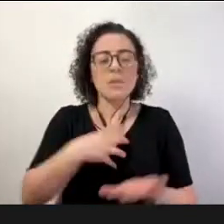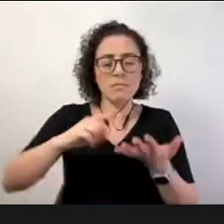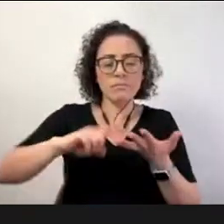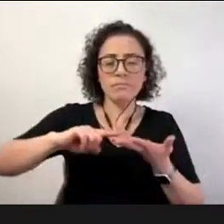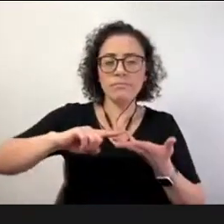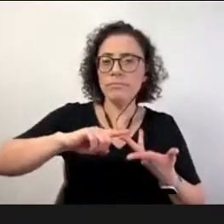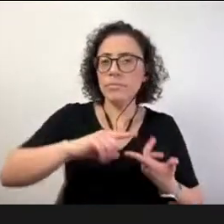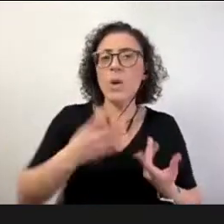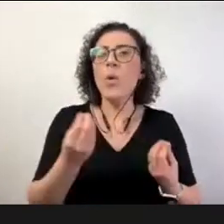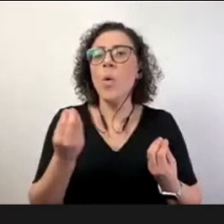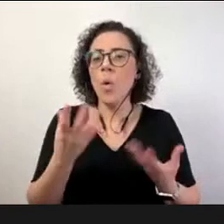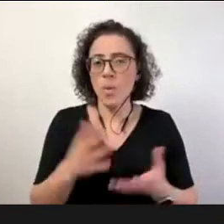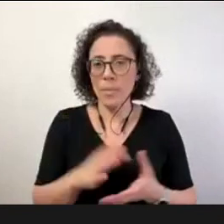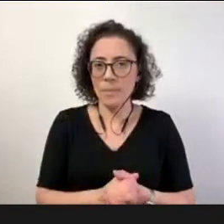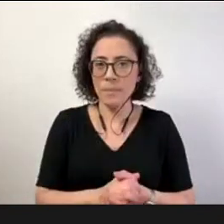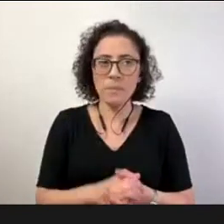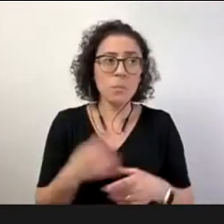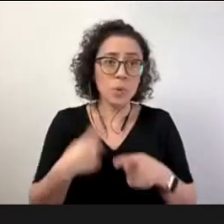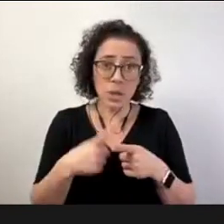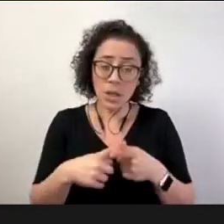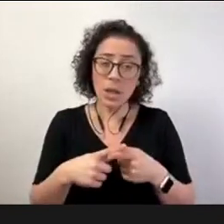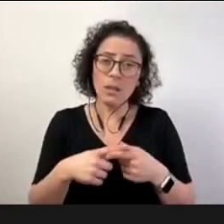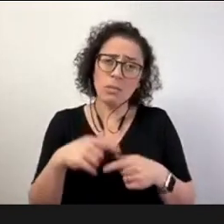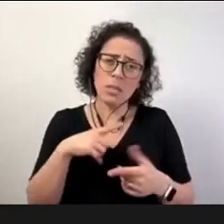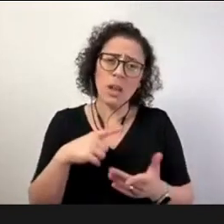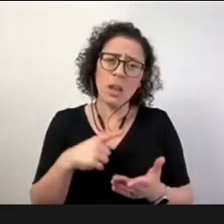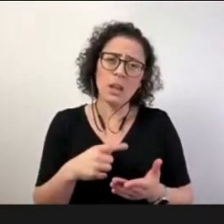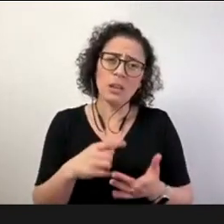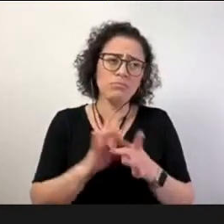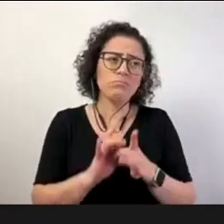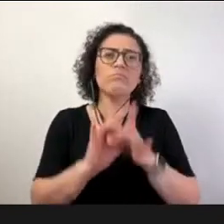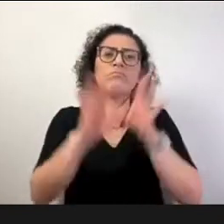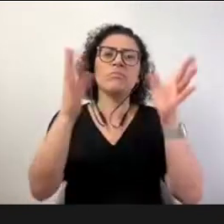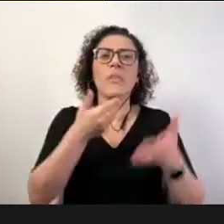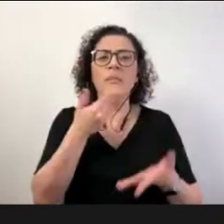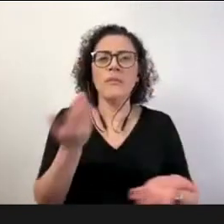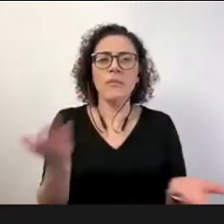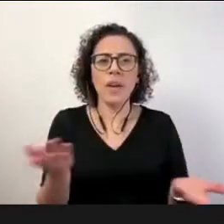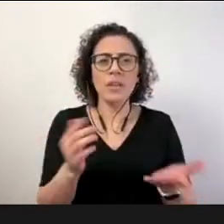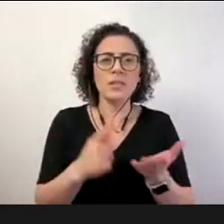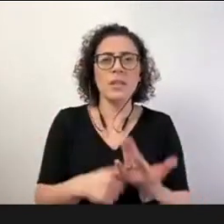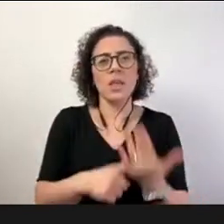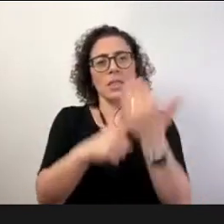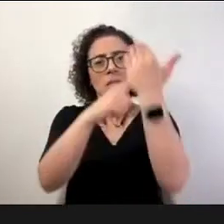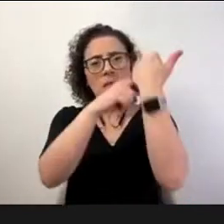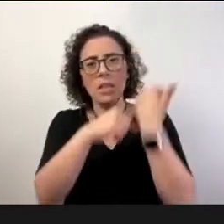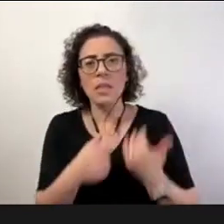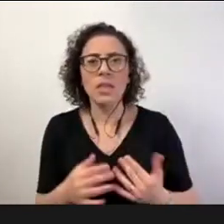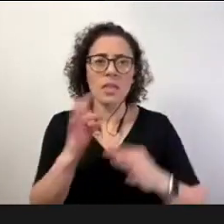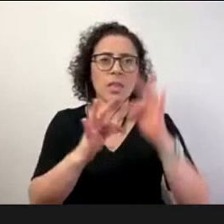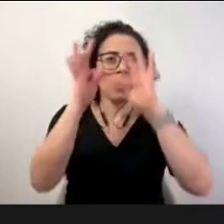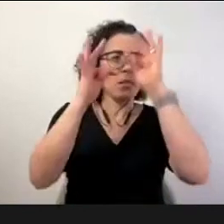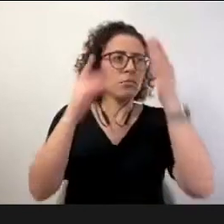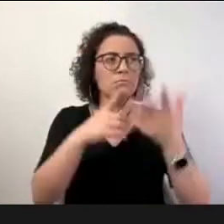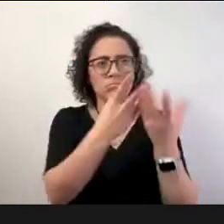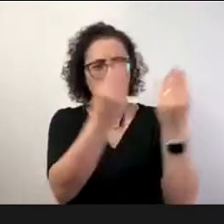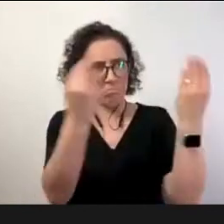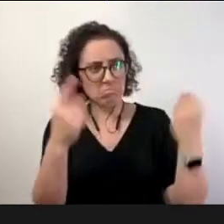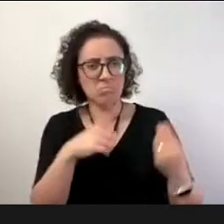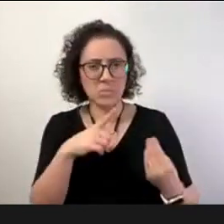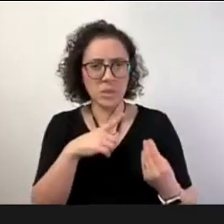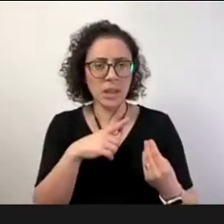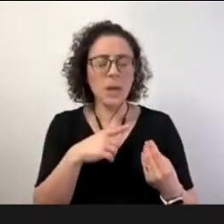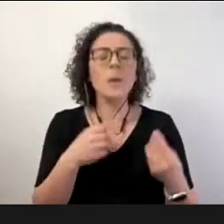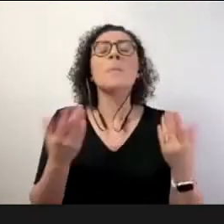tecnologia com a internet né com essa disponibilidade de conhecimento que está aí a gente precisa aprender a pesquisar a